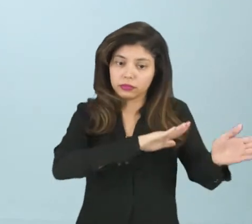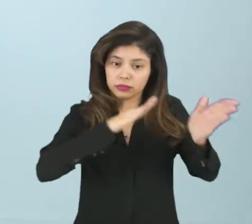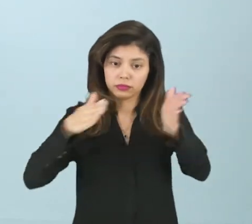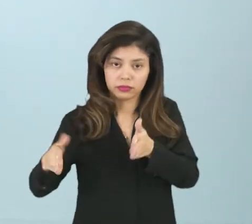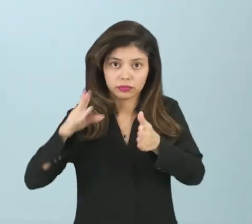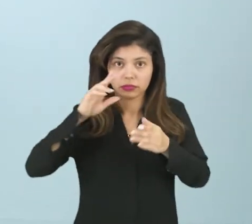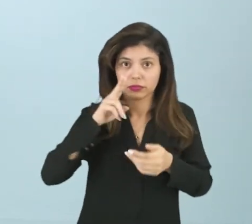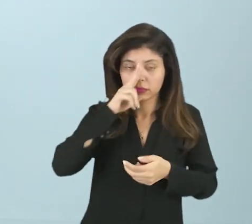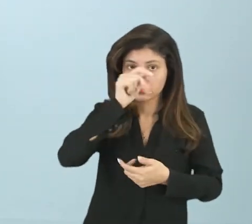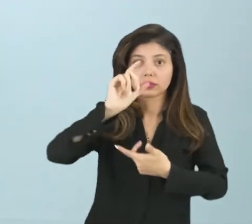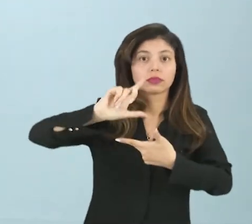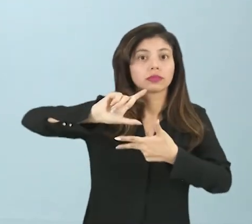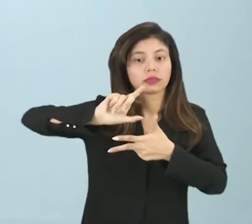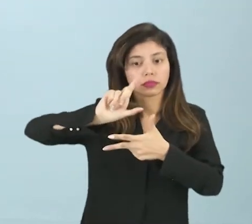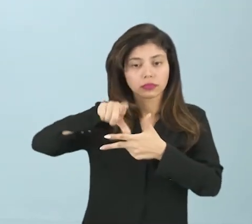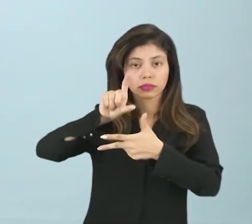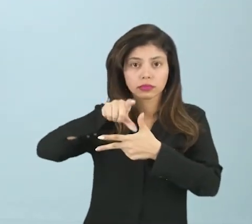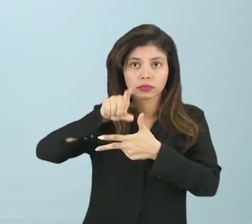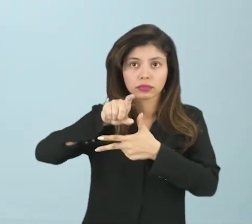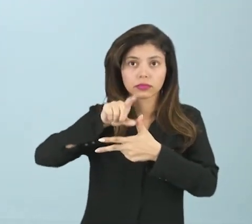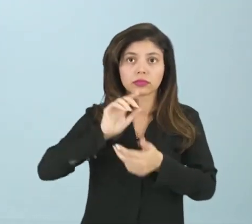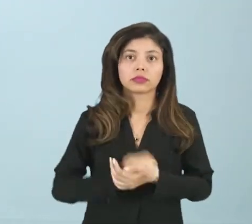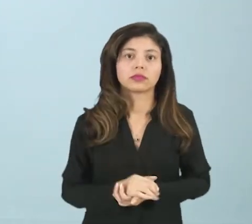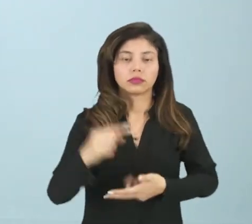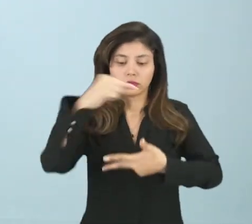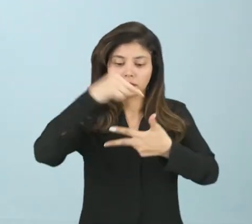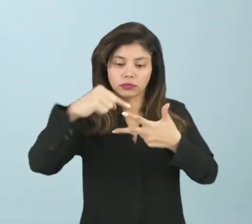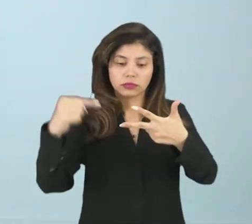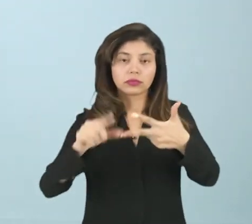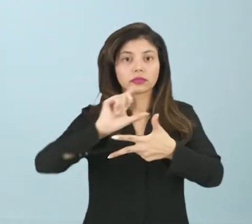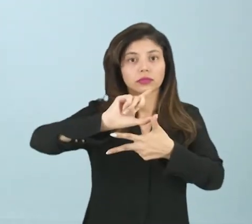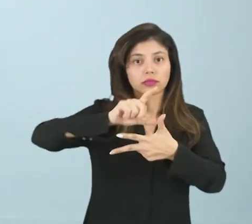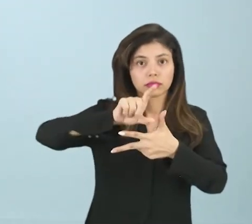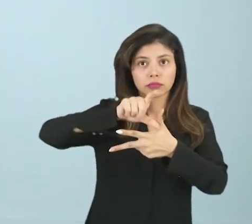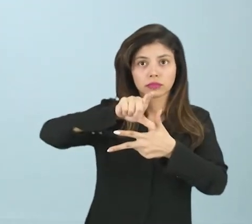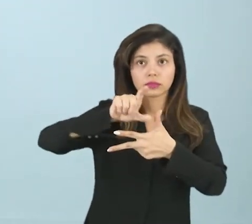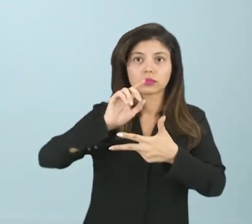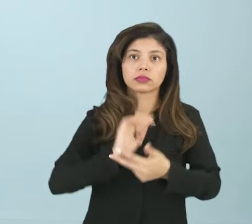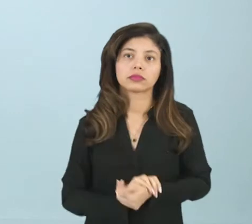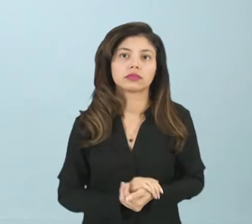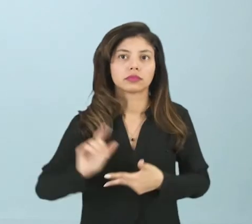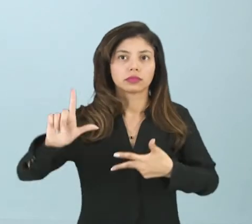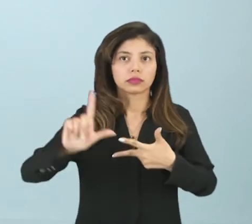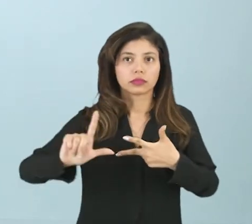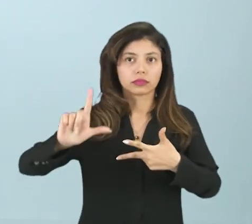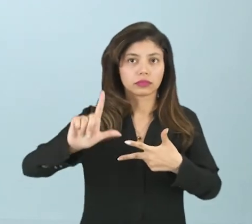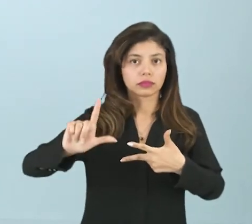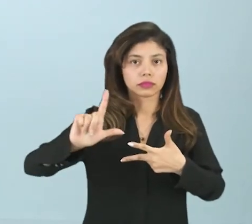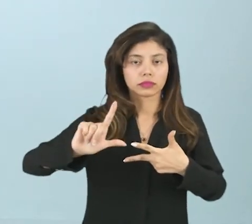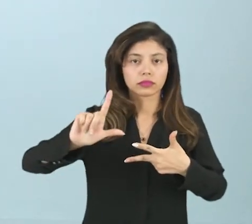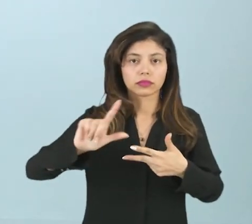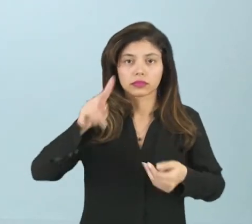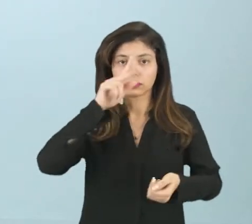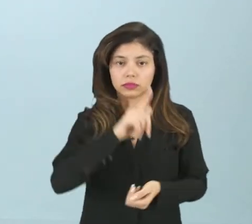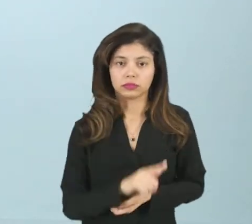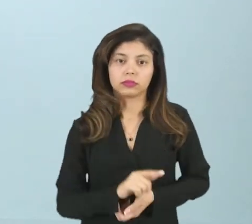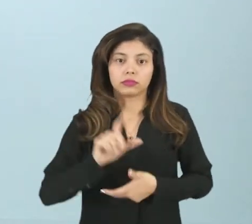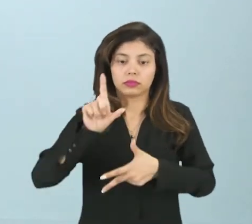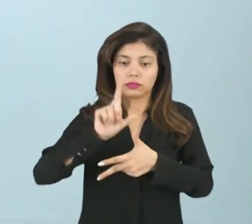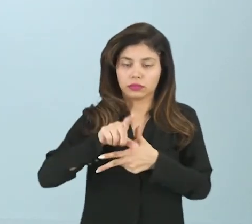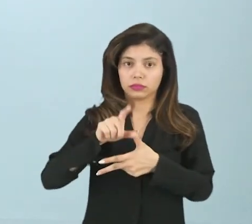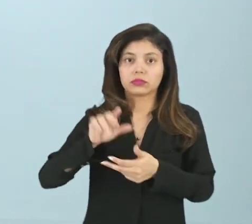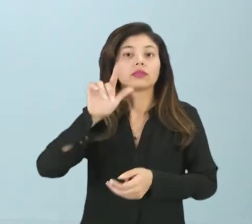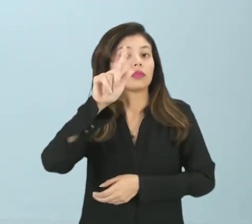poderes legislativos. Então, dos três poderes que nós temos executivo, é o que governa, o